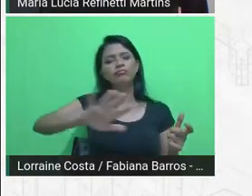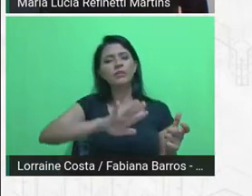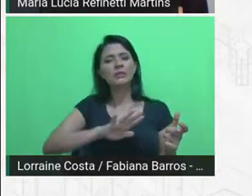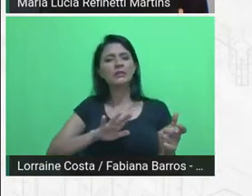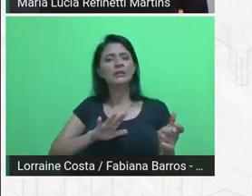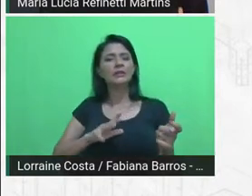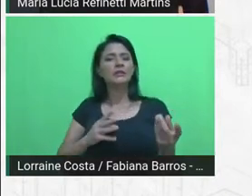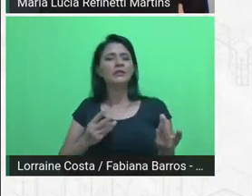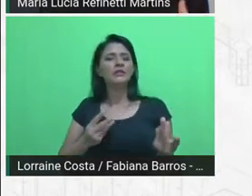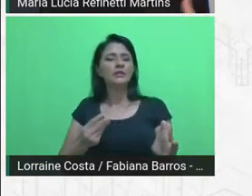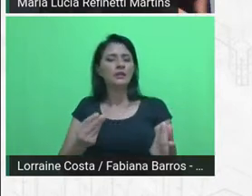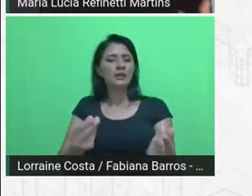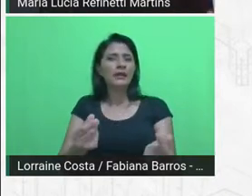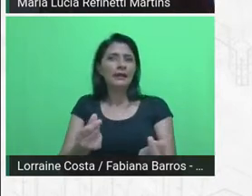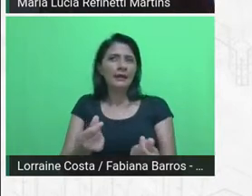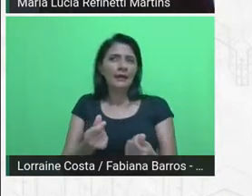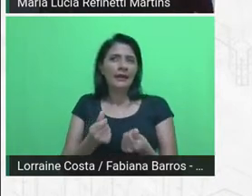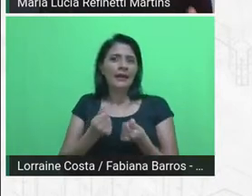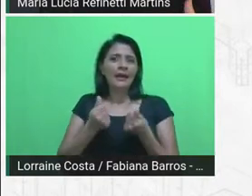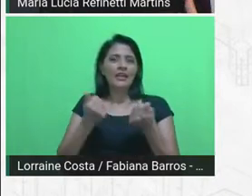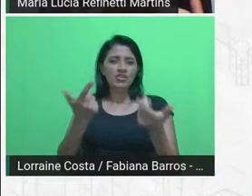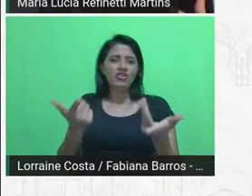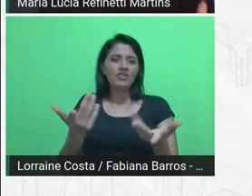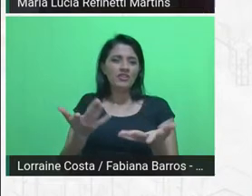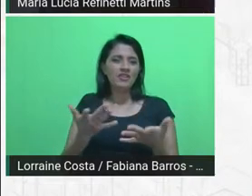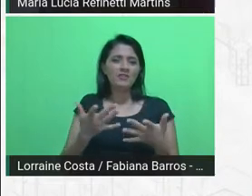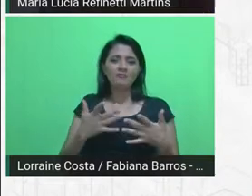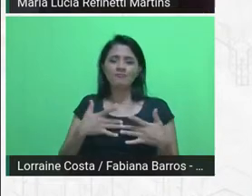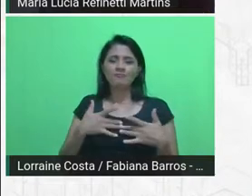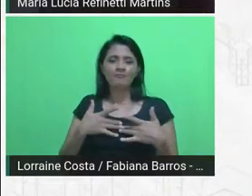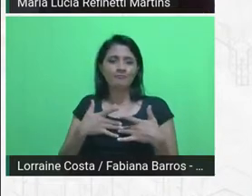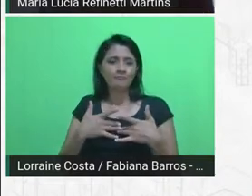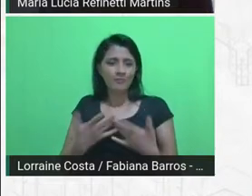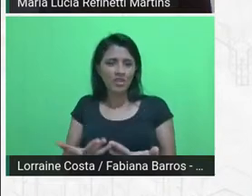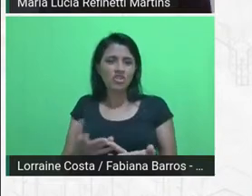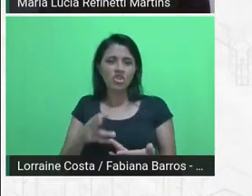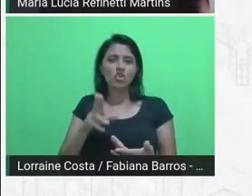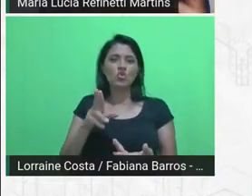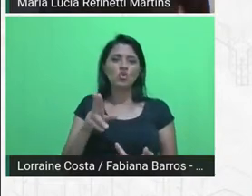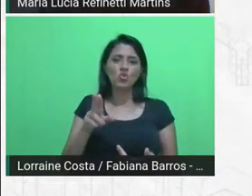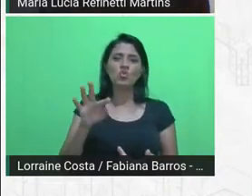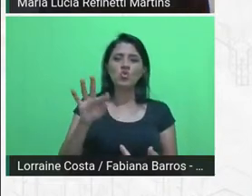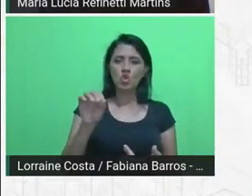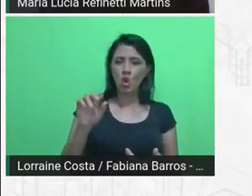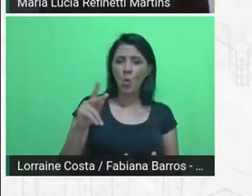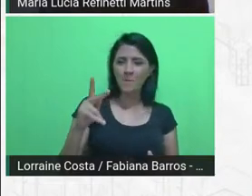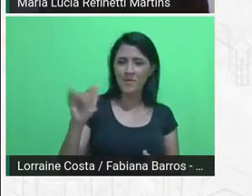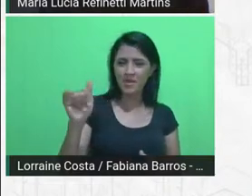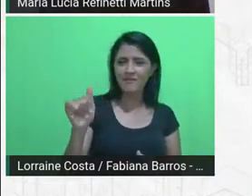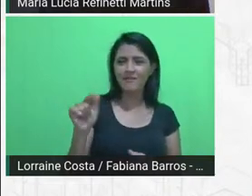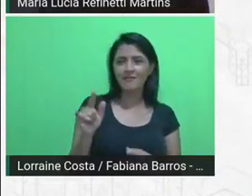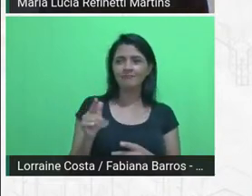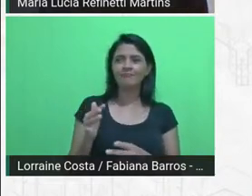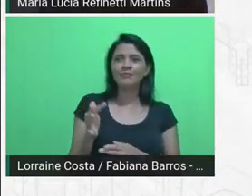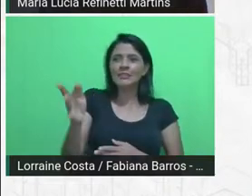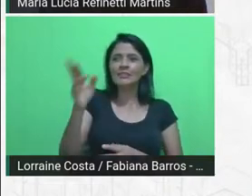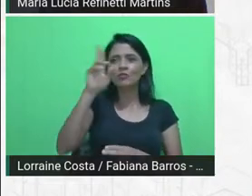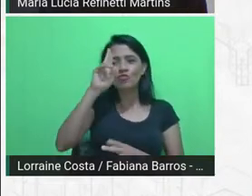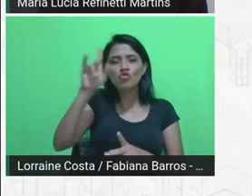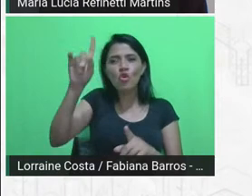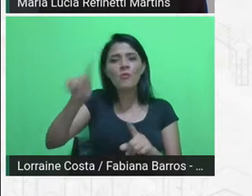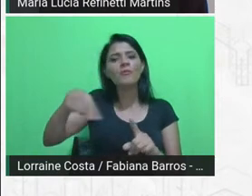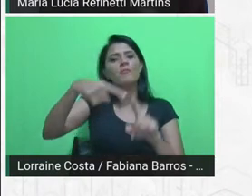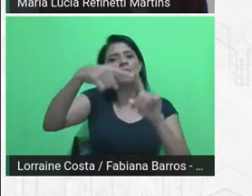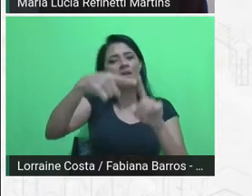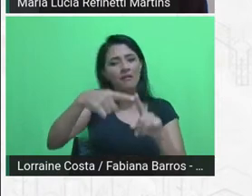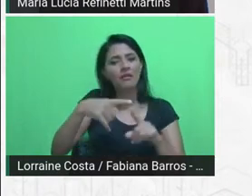digamos, de generosidade e de utopia, mas necessariamente somada a uma